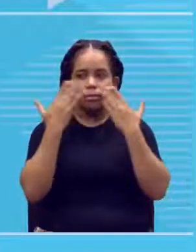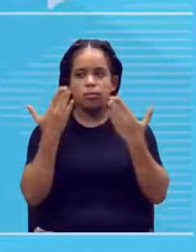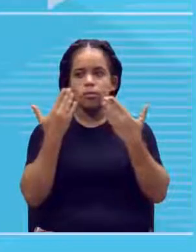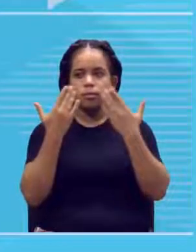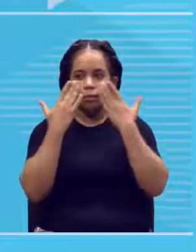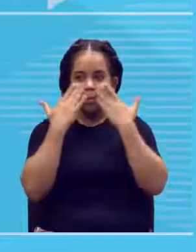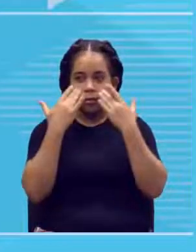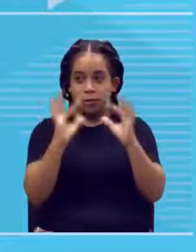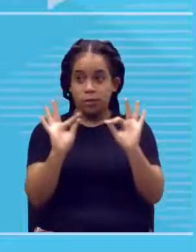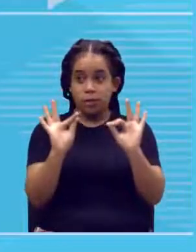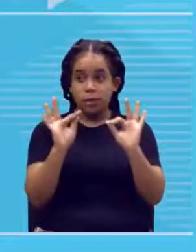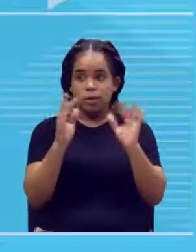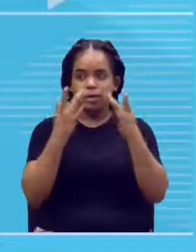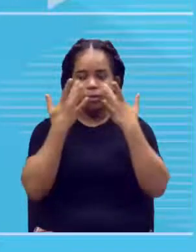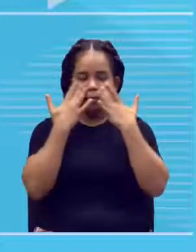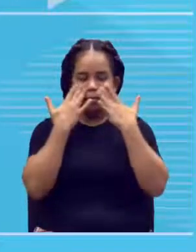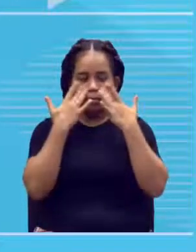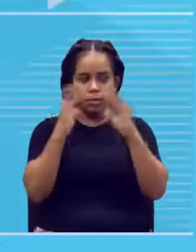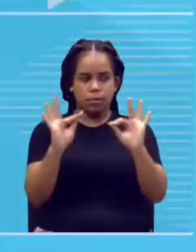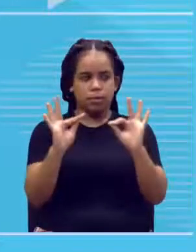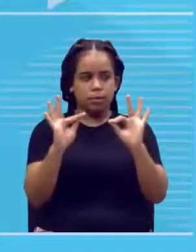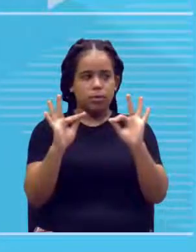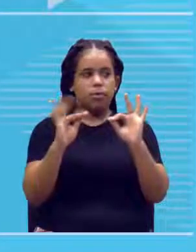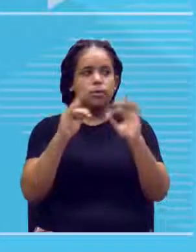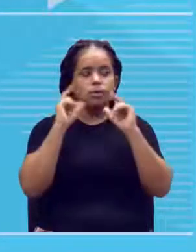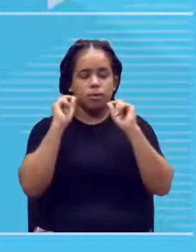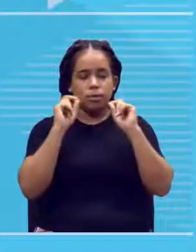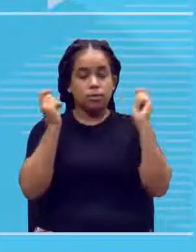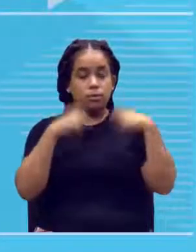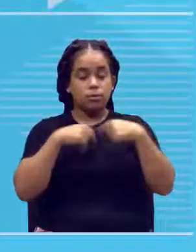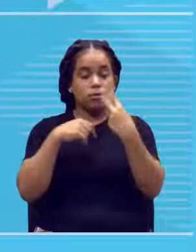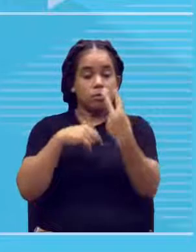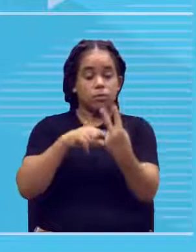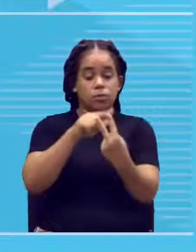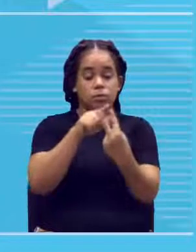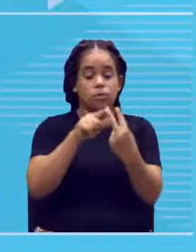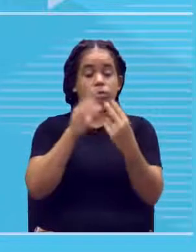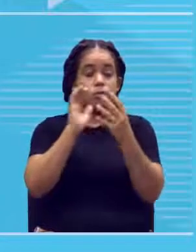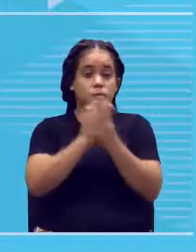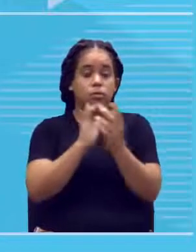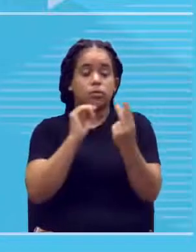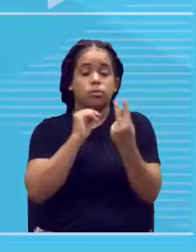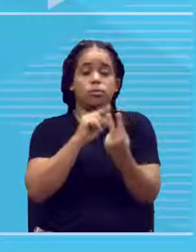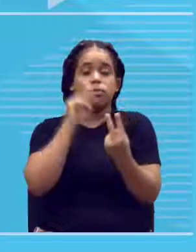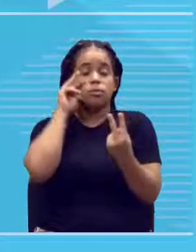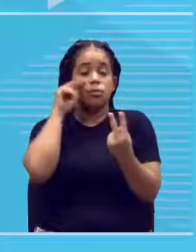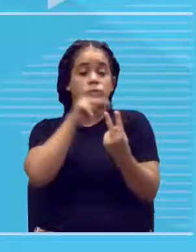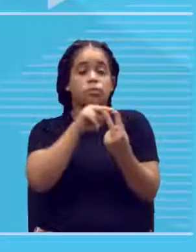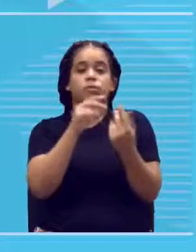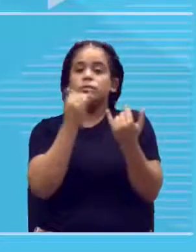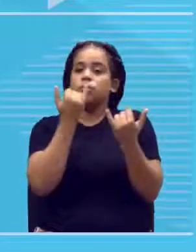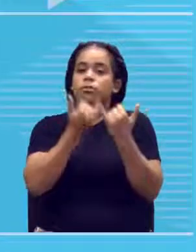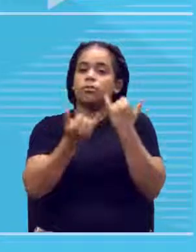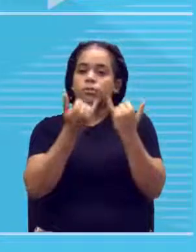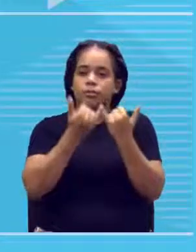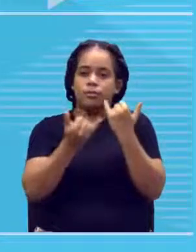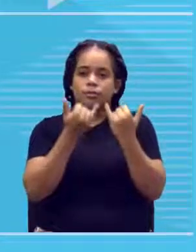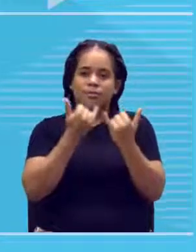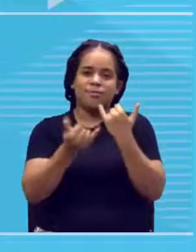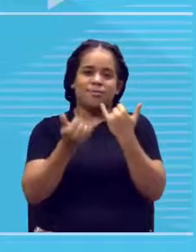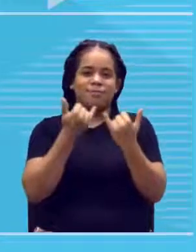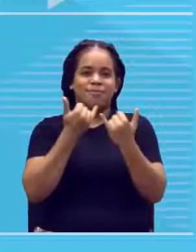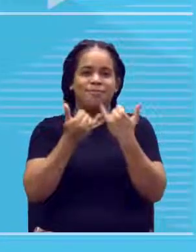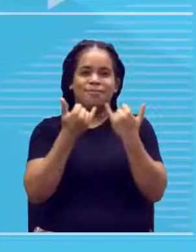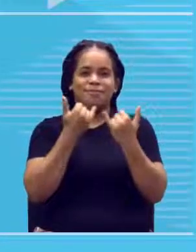isso? Então, são casais que você olha para eles, tá? E eles são parecidos, eles têm a mesma